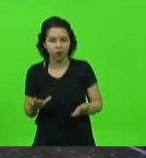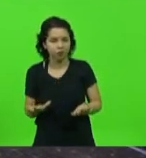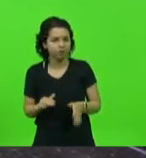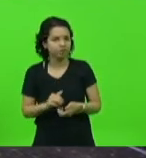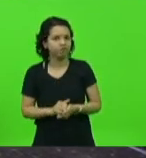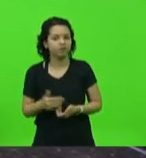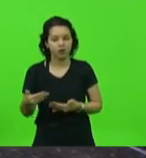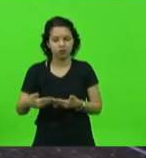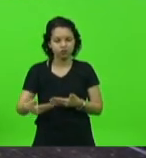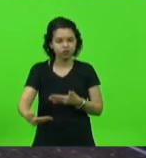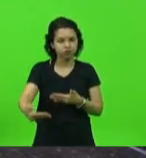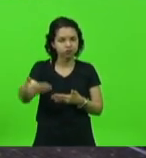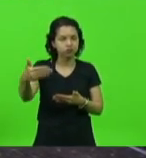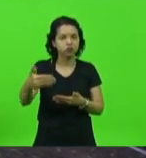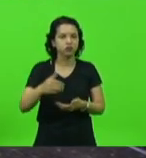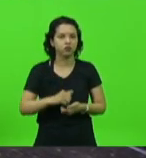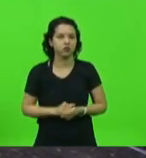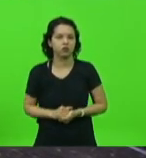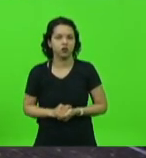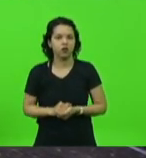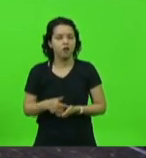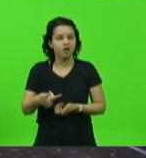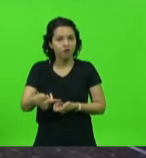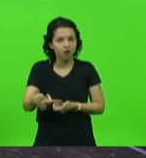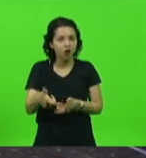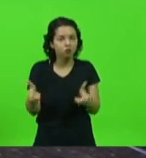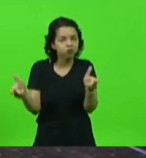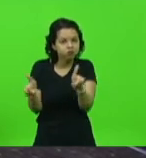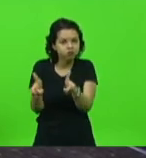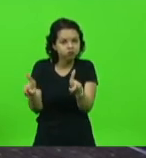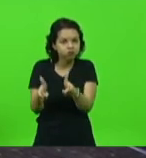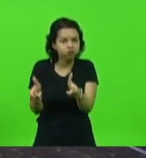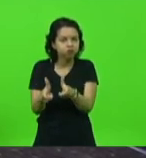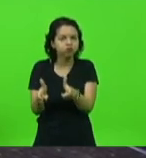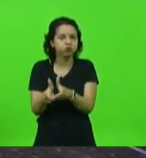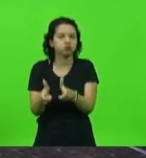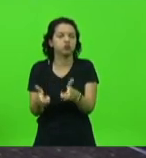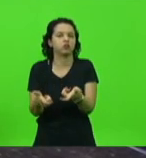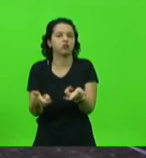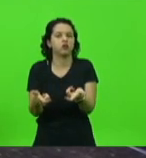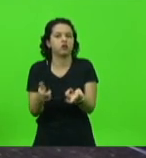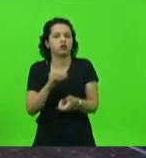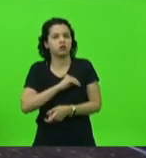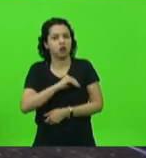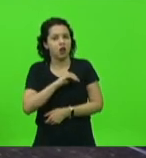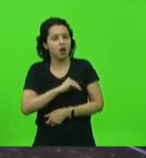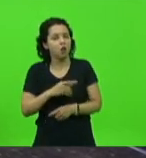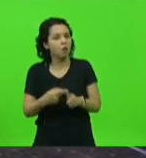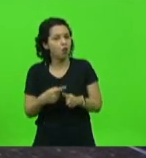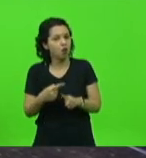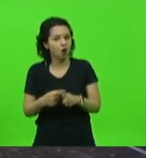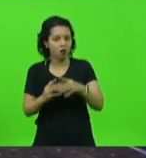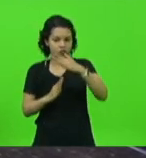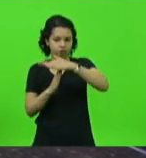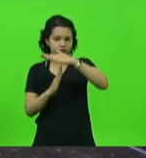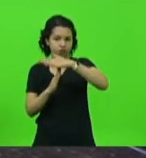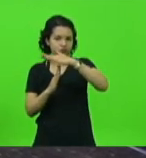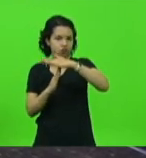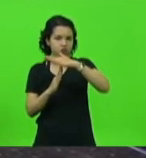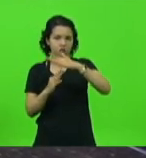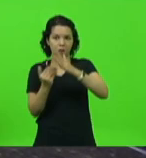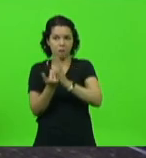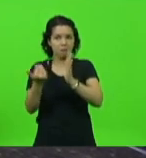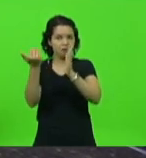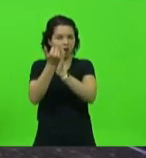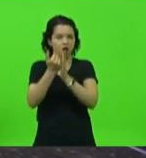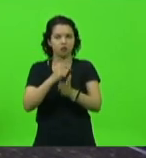para frente compactação dos salários, porque quem já está no topo não consegue ganhar mais.